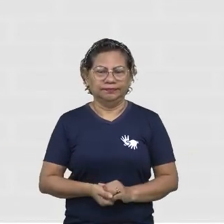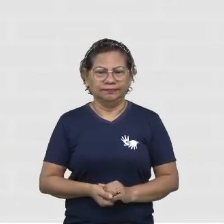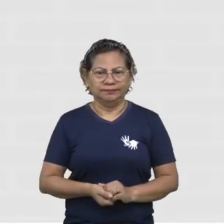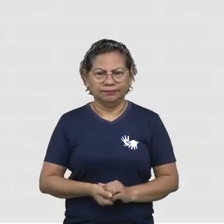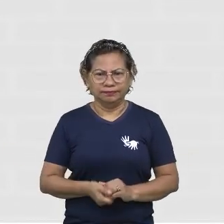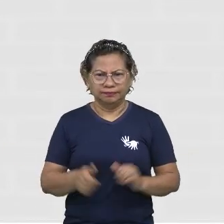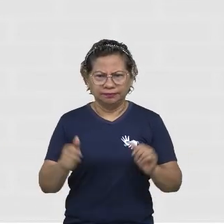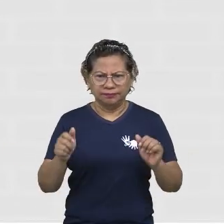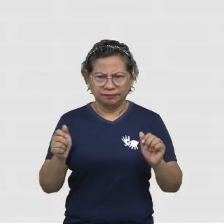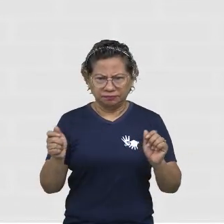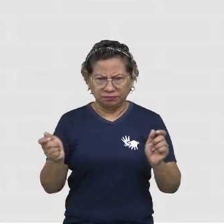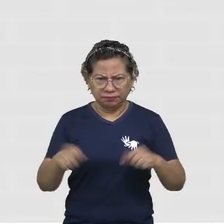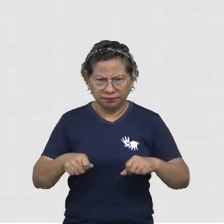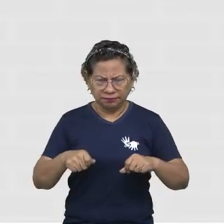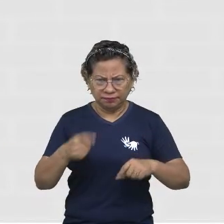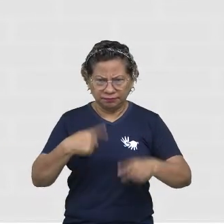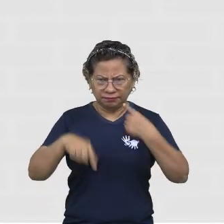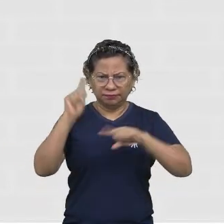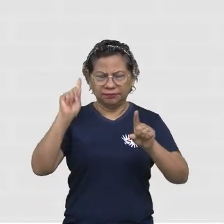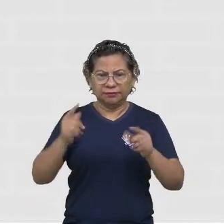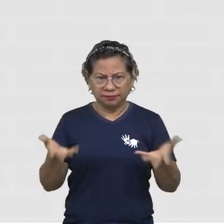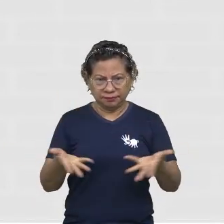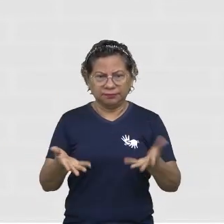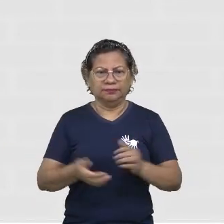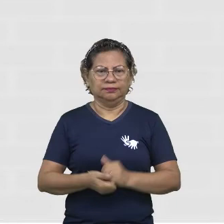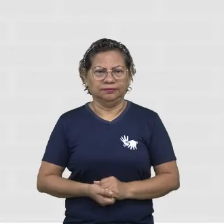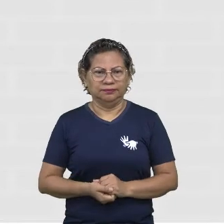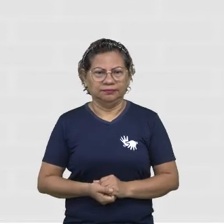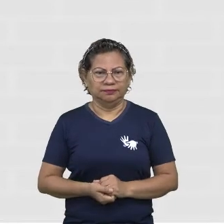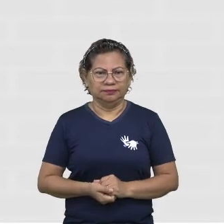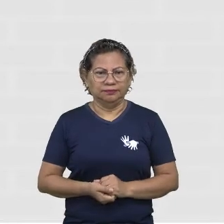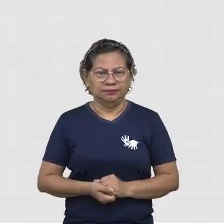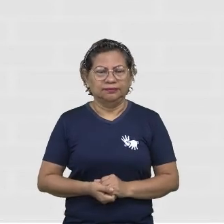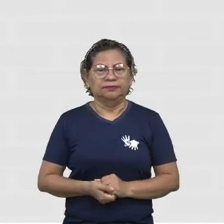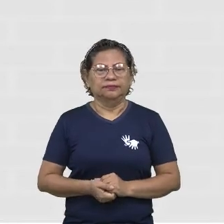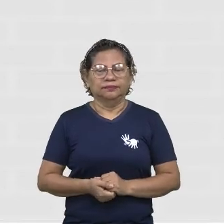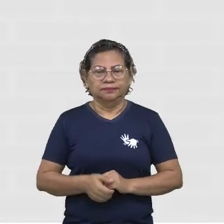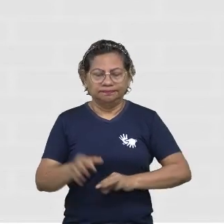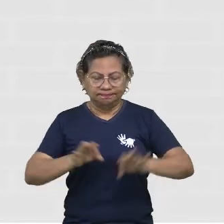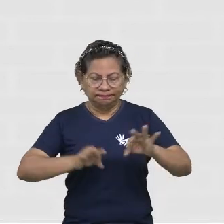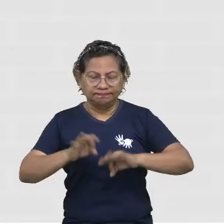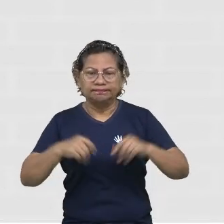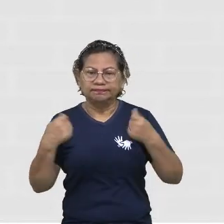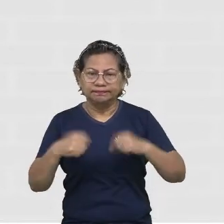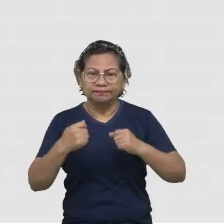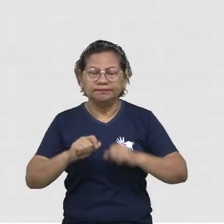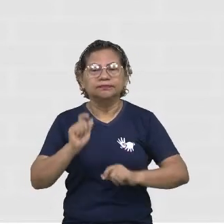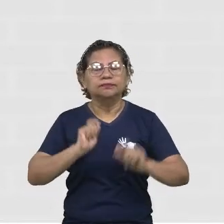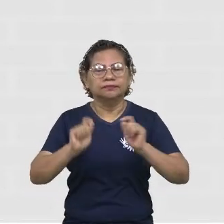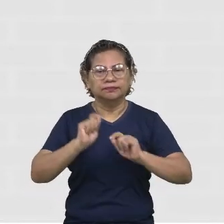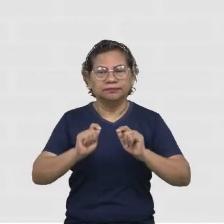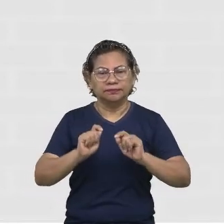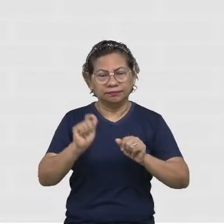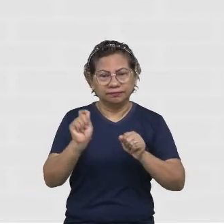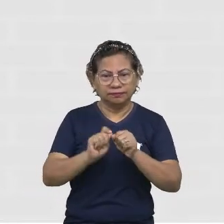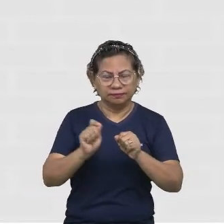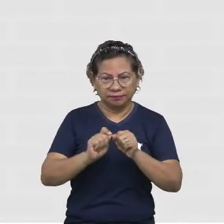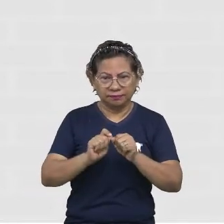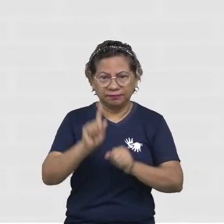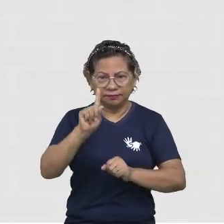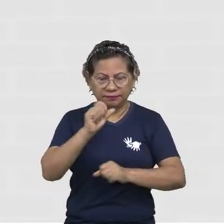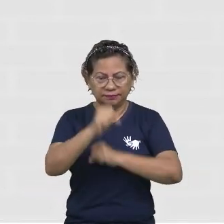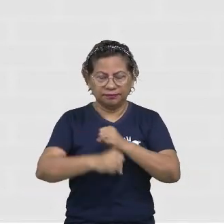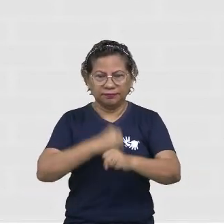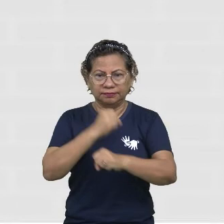agora. Continuando, isso inclui planejar o que farão a cada ano e